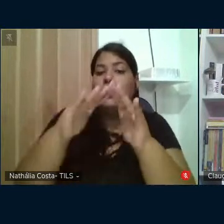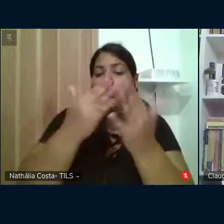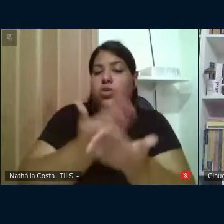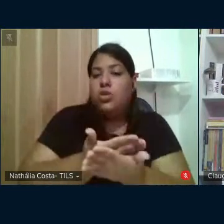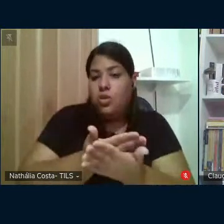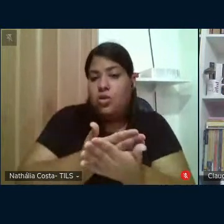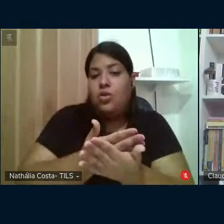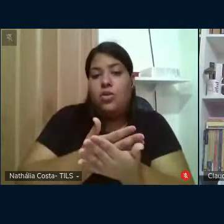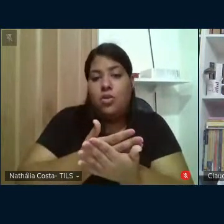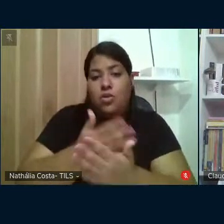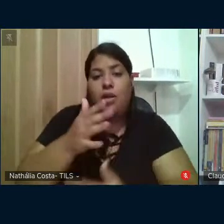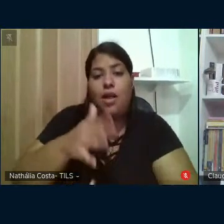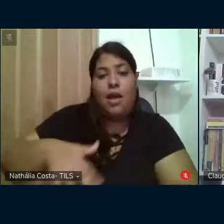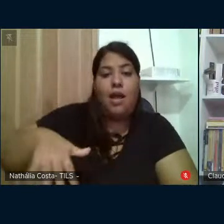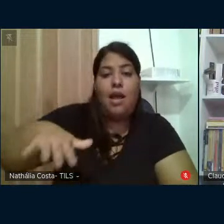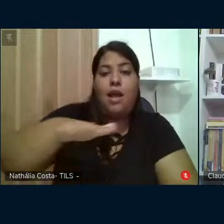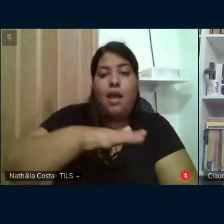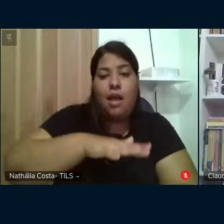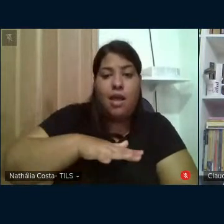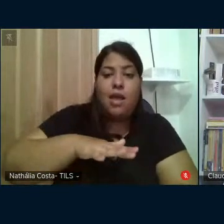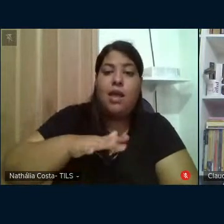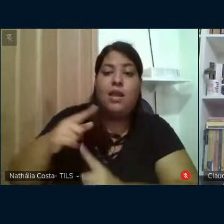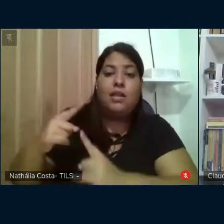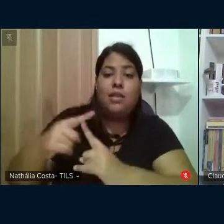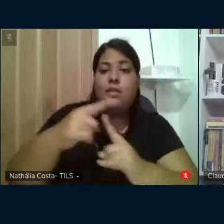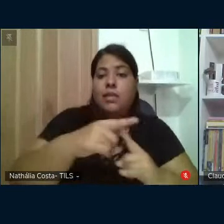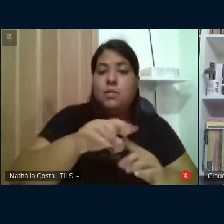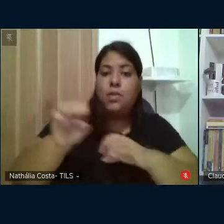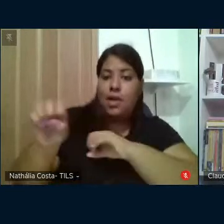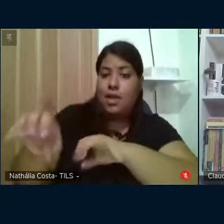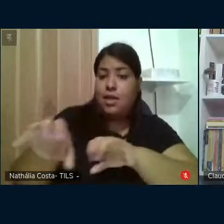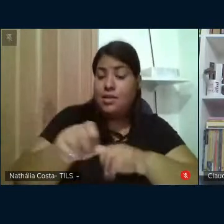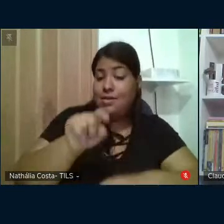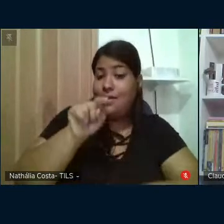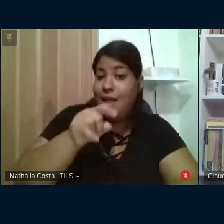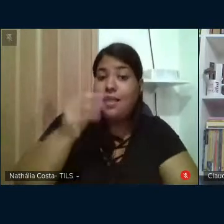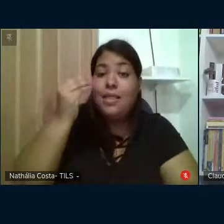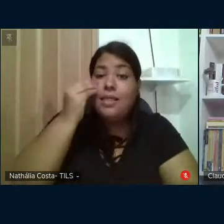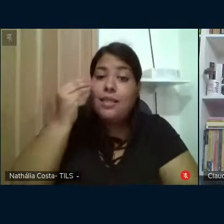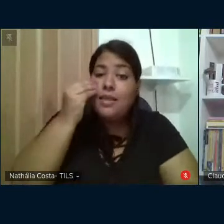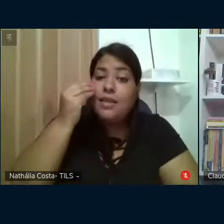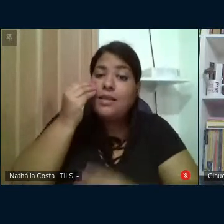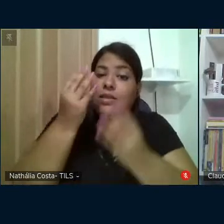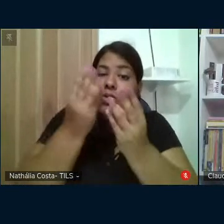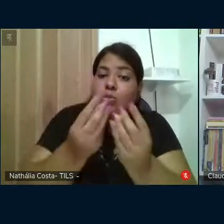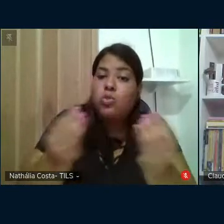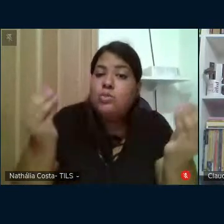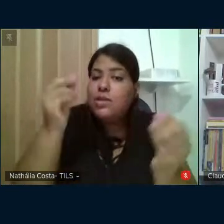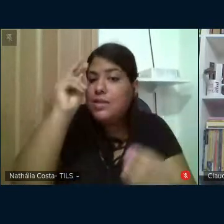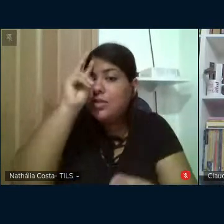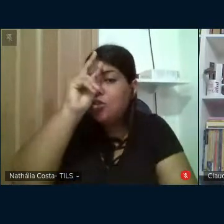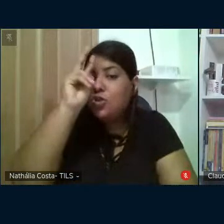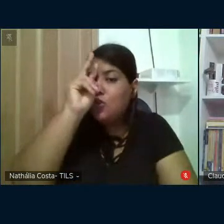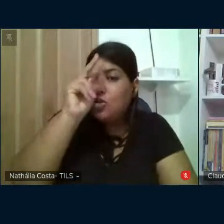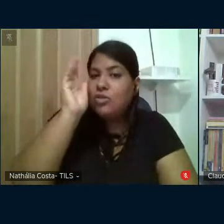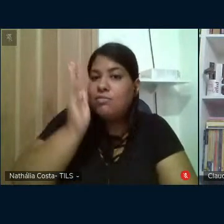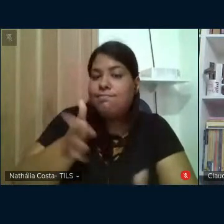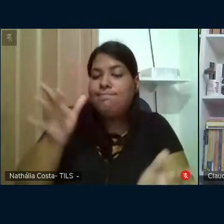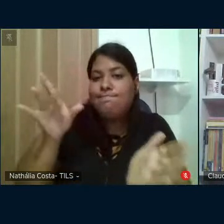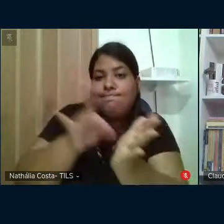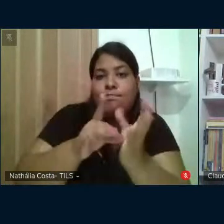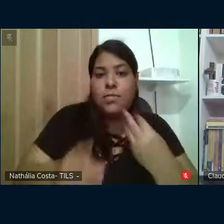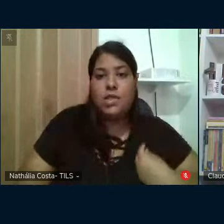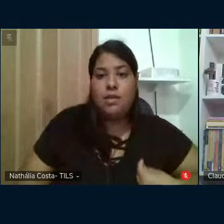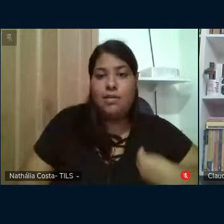em todas as suas etapas e modalidades de ensino. Essa tentativa de apagar da história aquilo que verdadeiramente